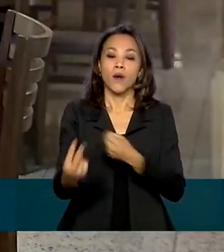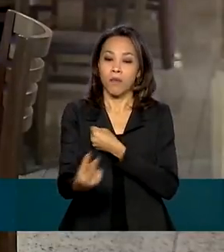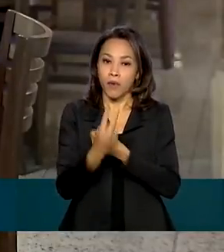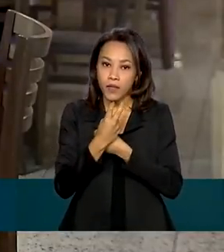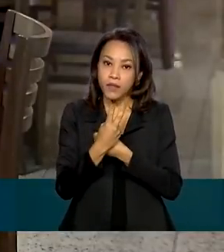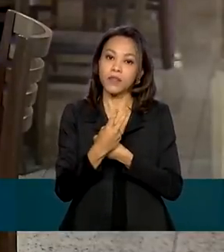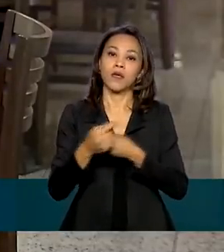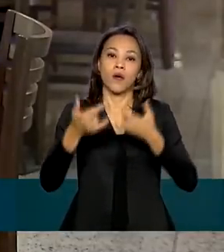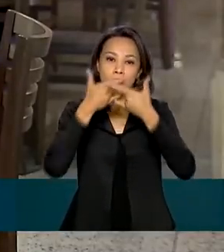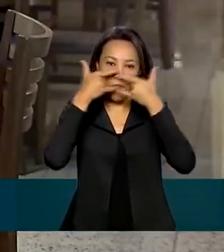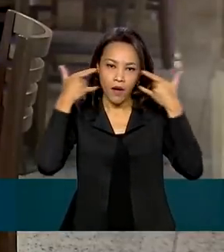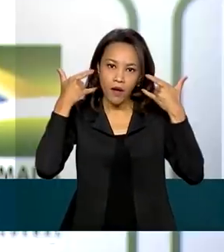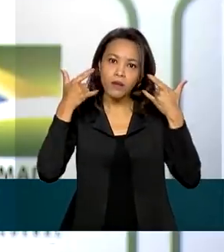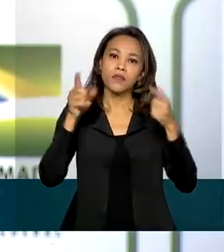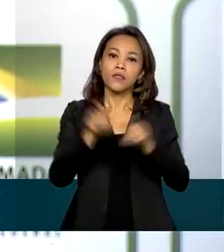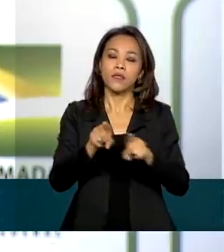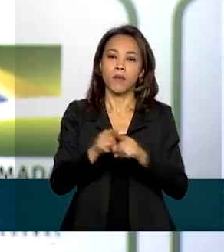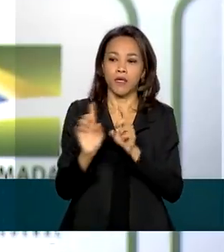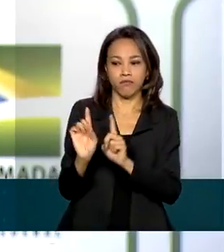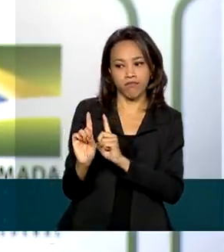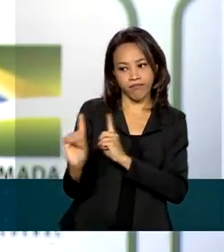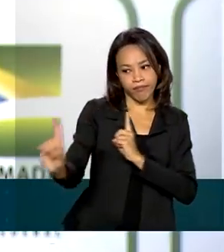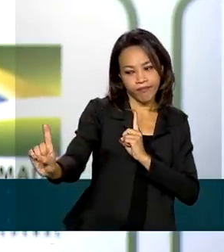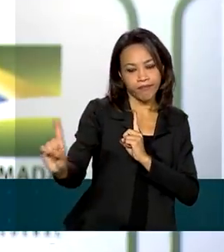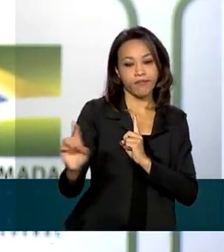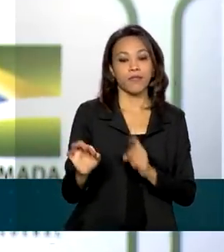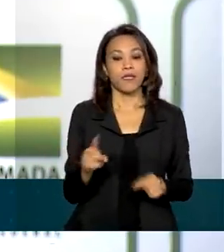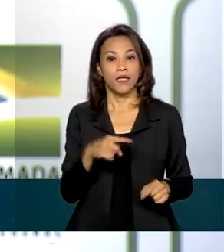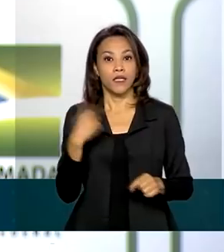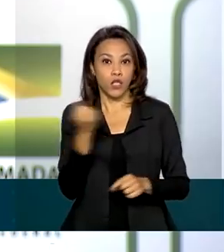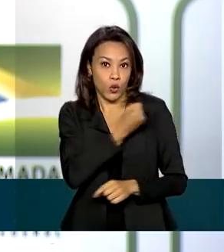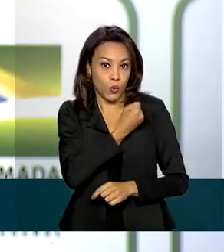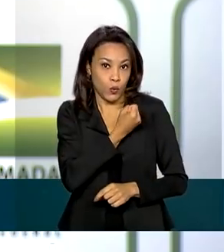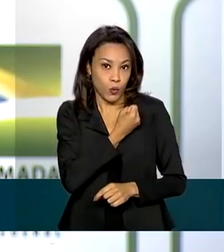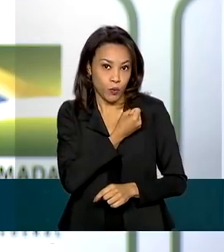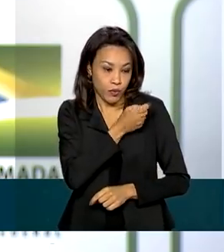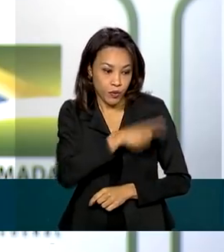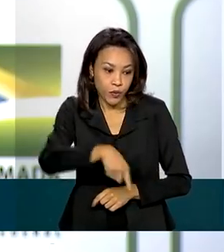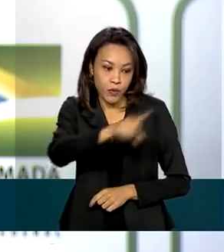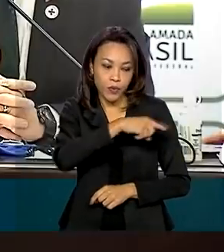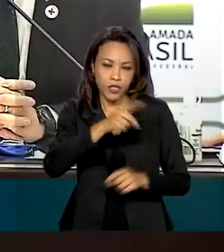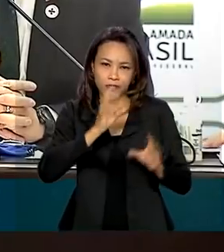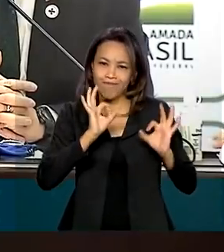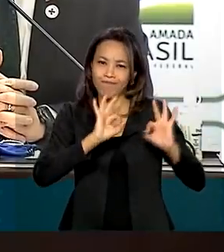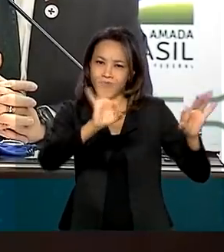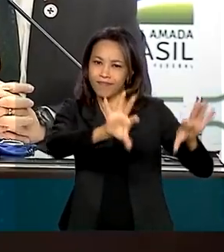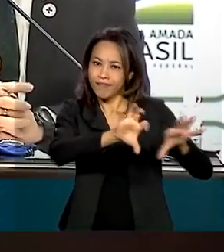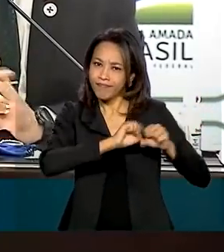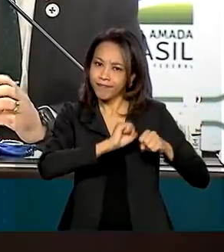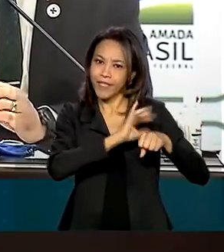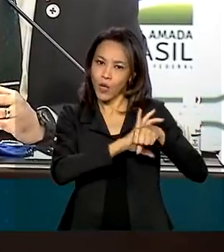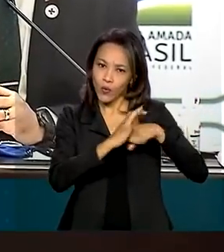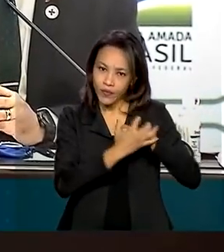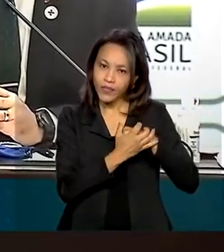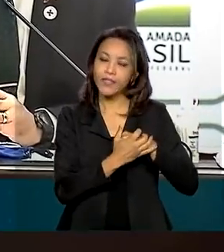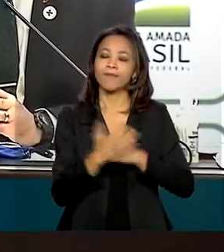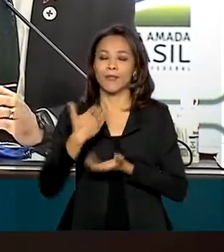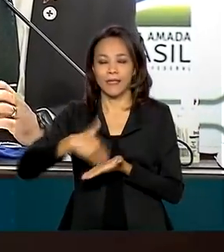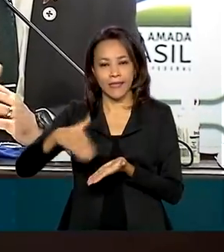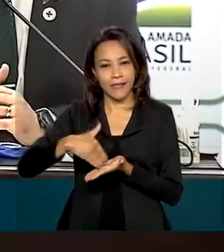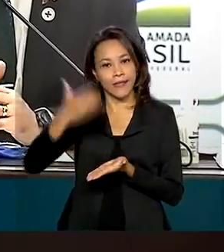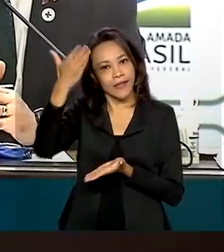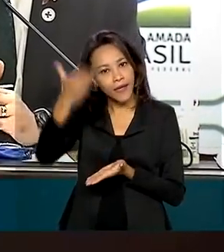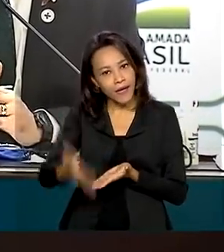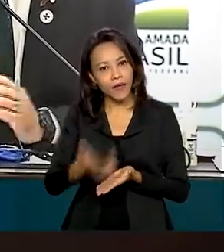distanciamento. Sobre o aumento no número de casos confirmados da Covid na última semana, o secretário voltou a afirmar